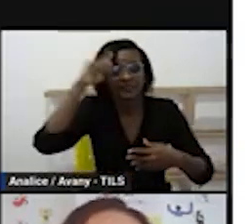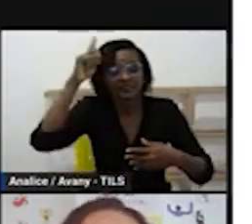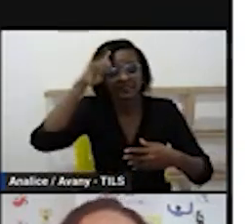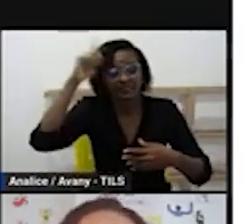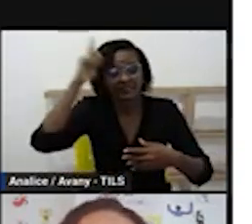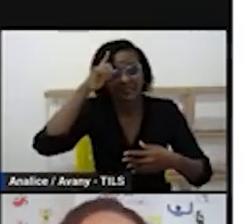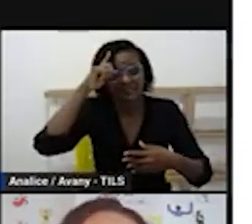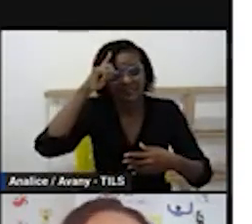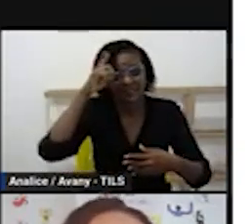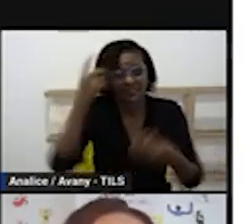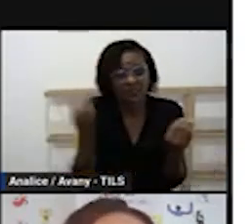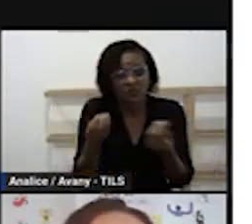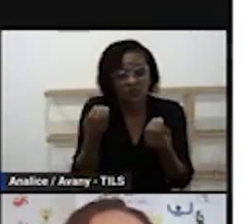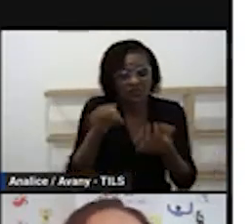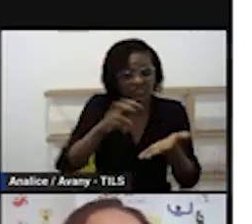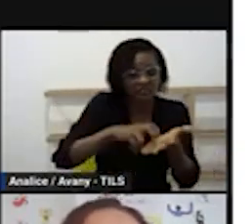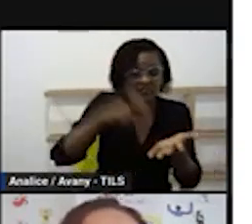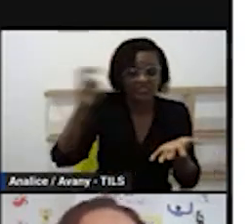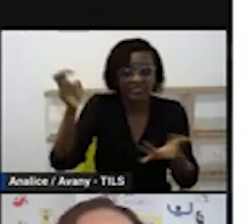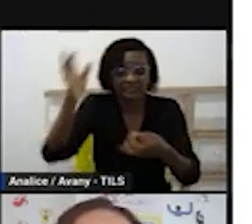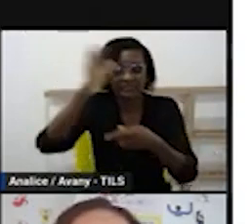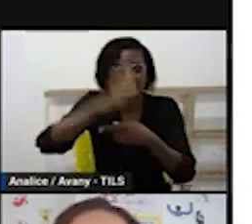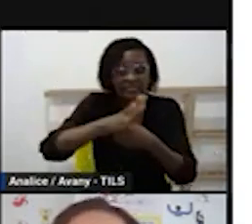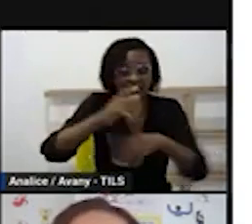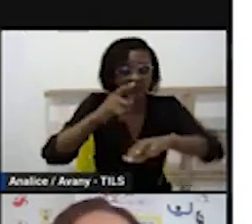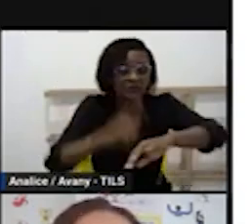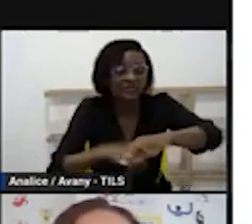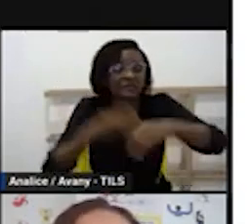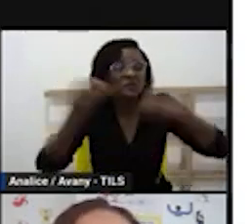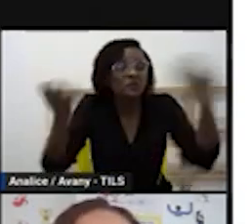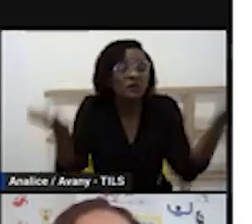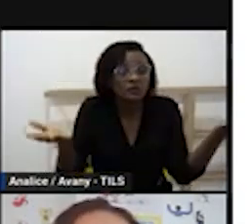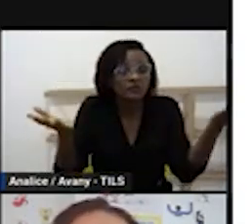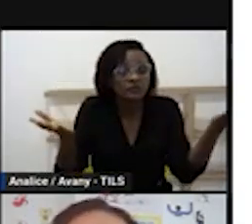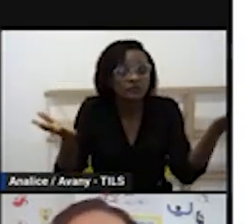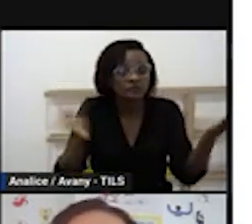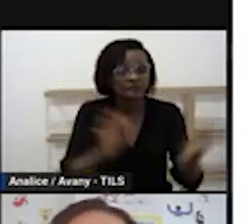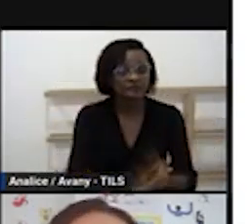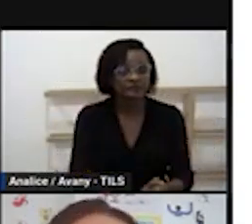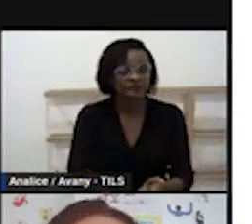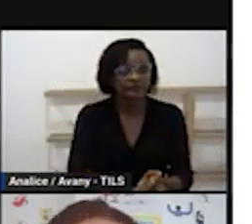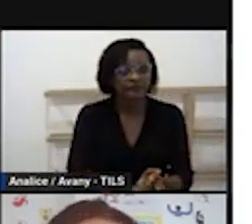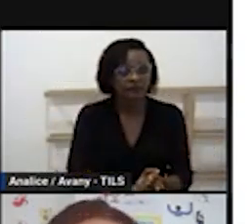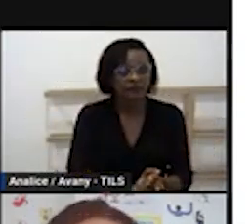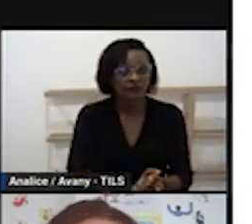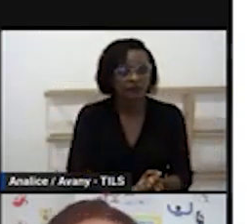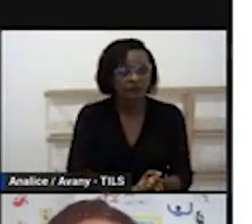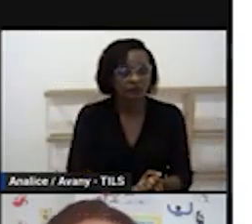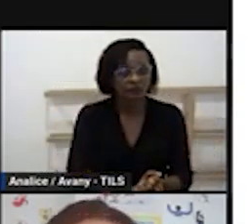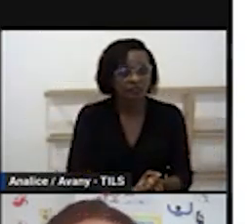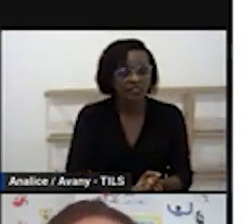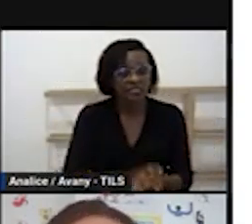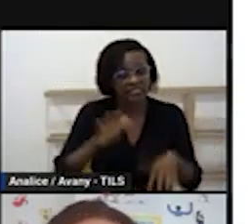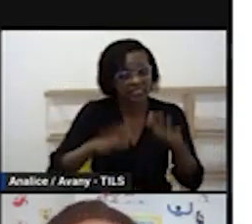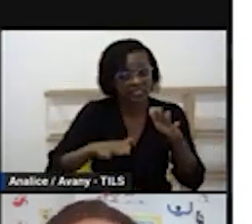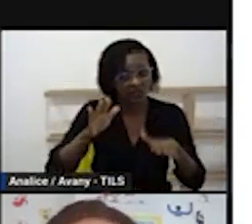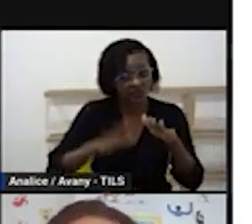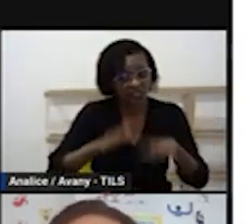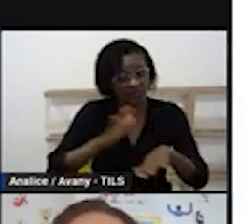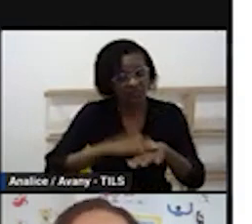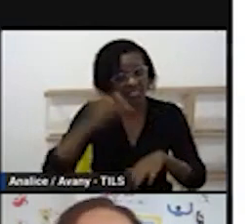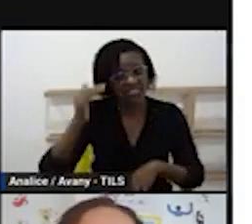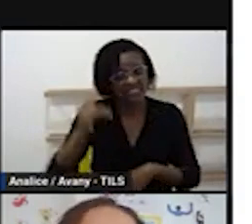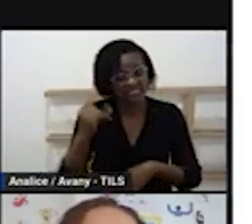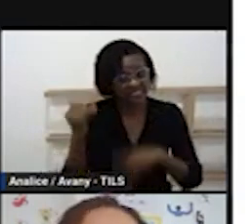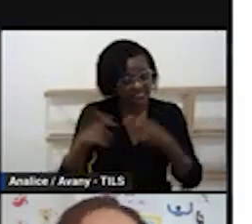e contraturno matutino e vespertino os tempos eles vão ter vão aparecer mais tempos de mais tempos de